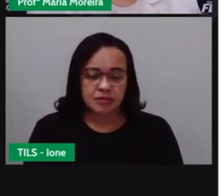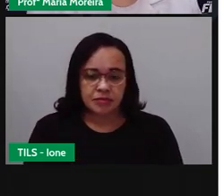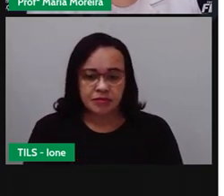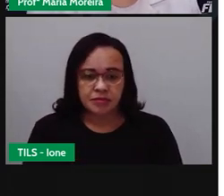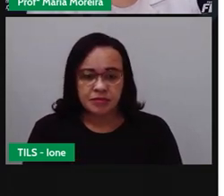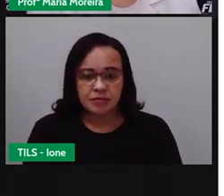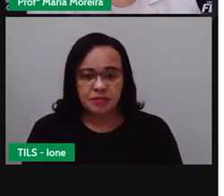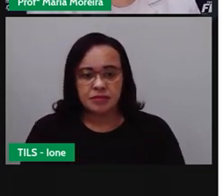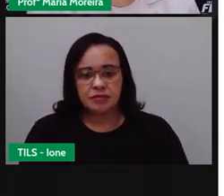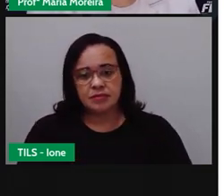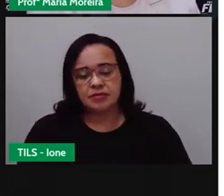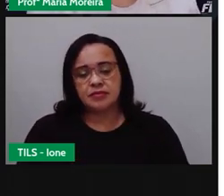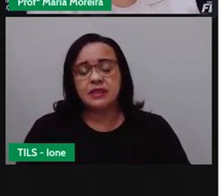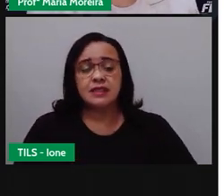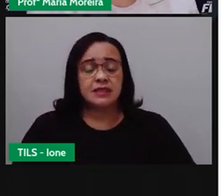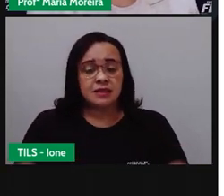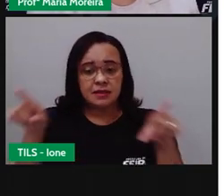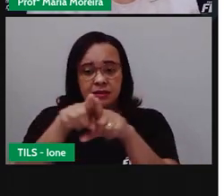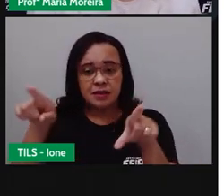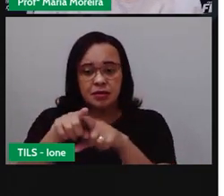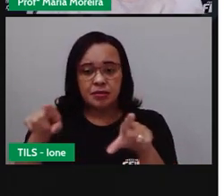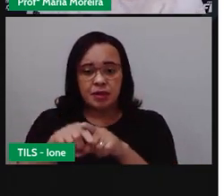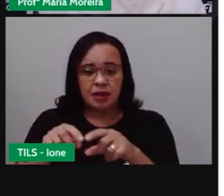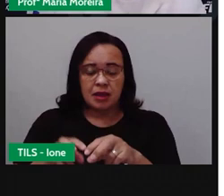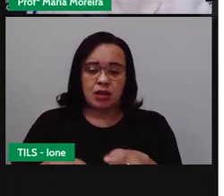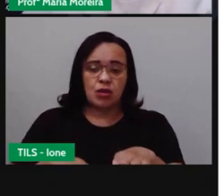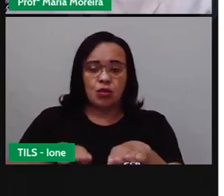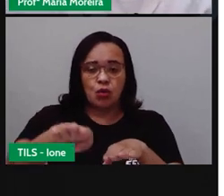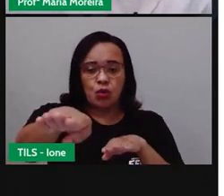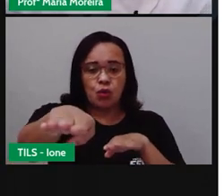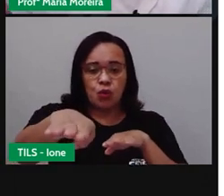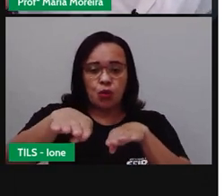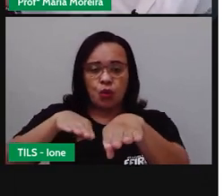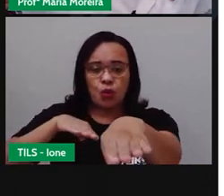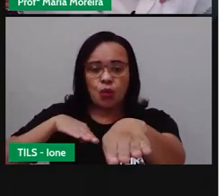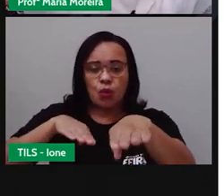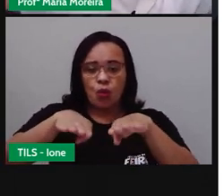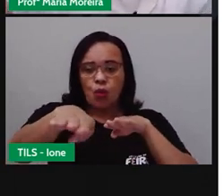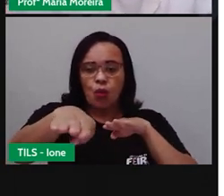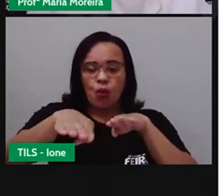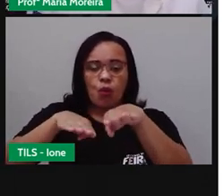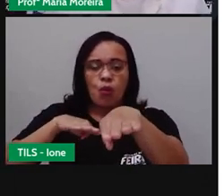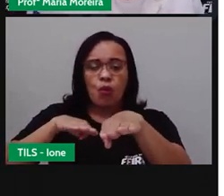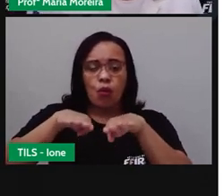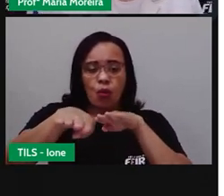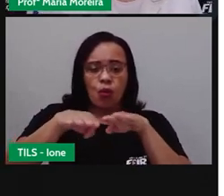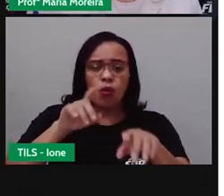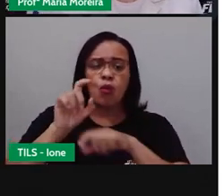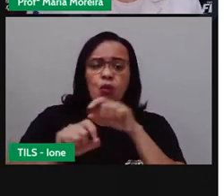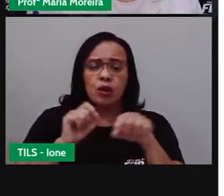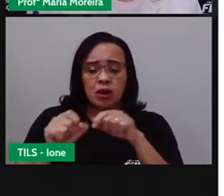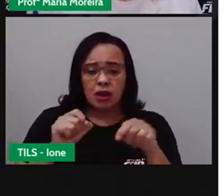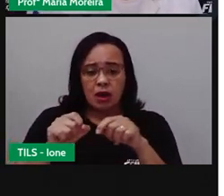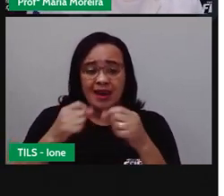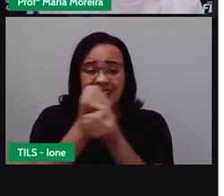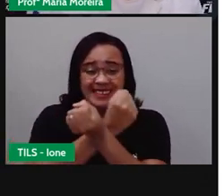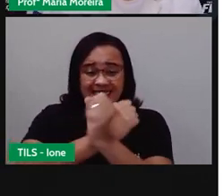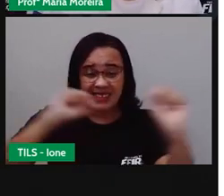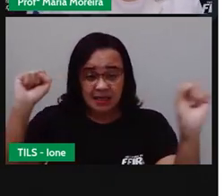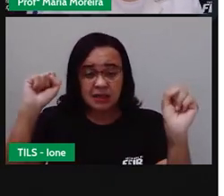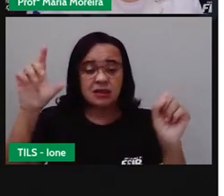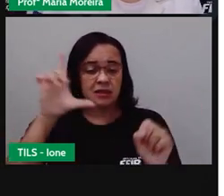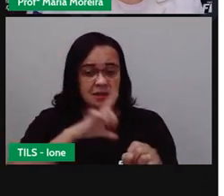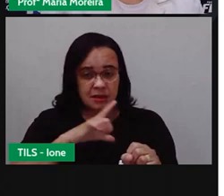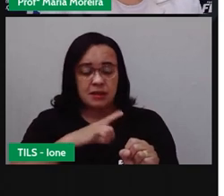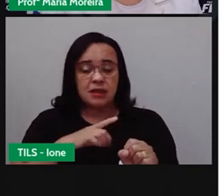modelo das rodovias. Por quê? Porque o Brasil, ele tem um território muito extenso, não é isso? E